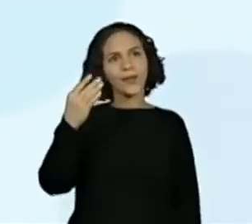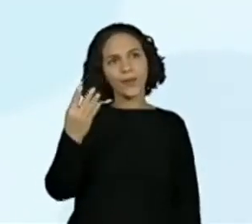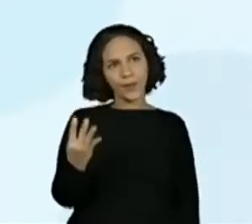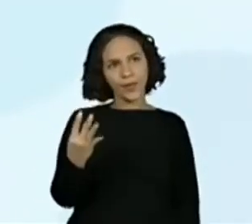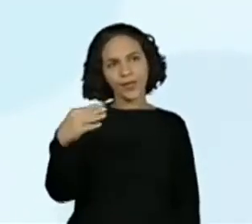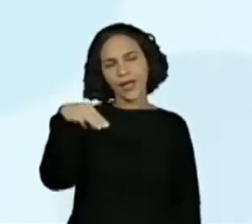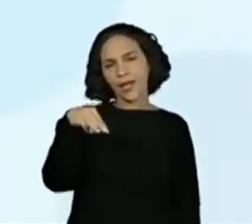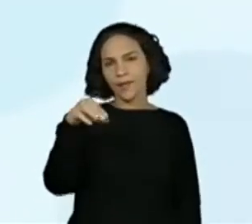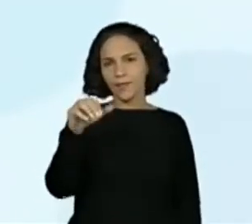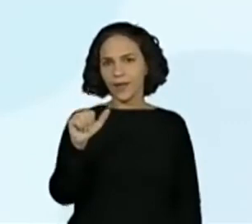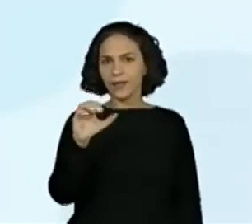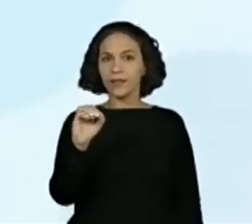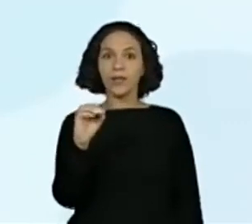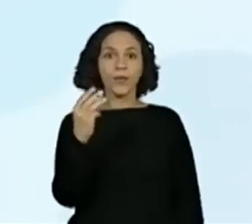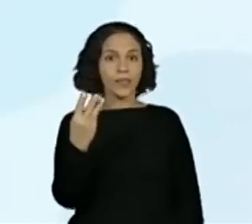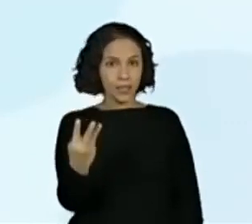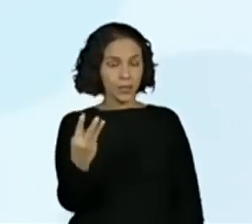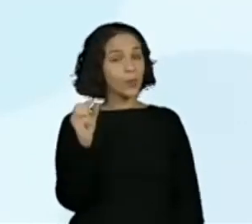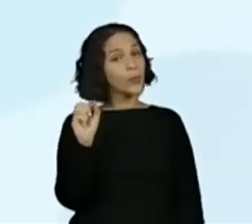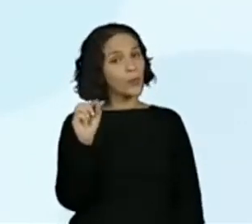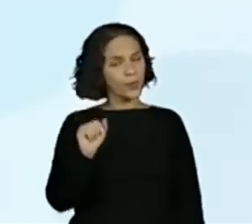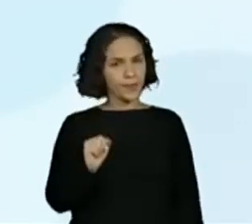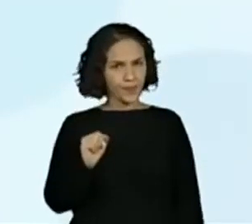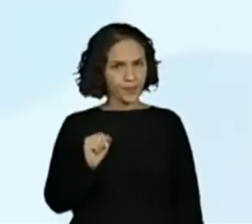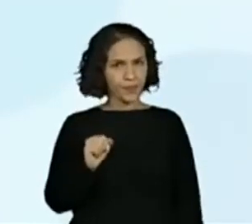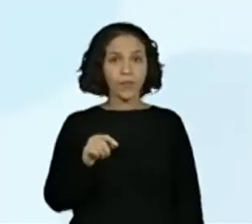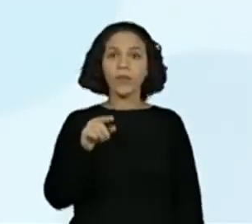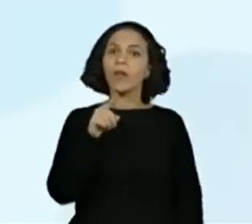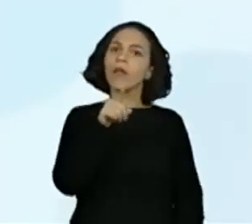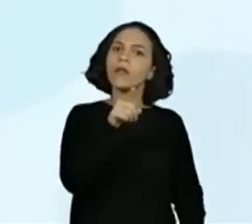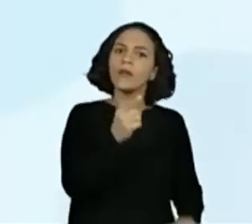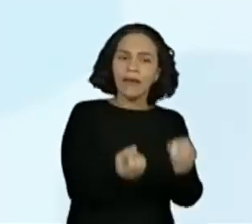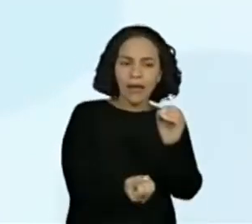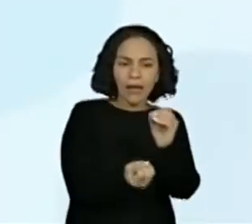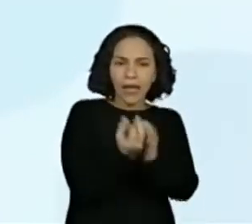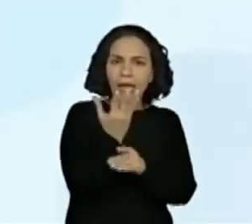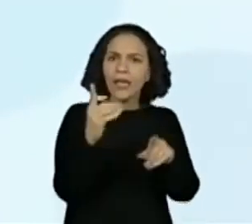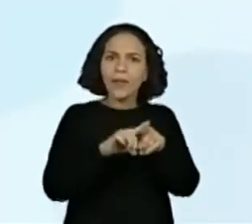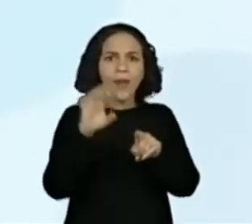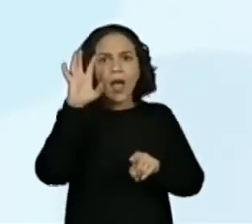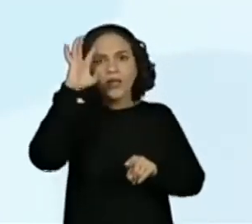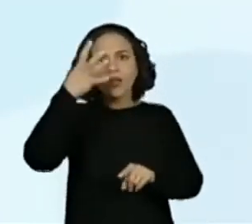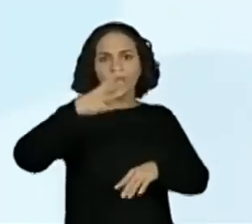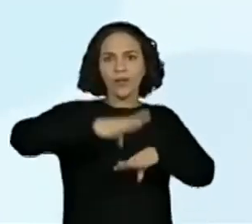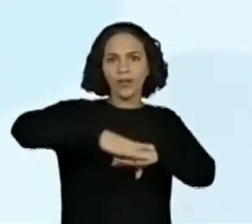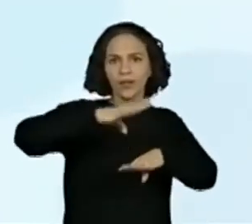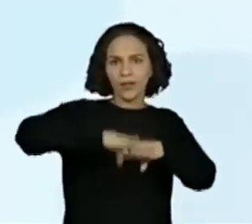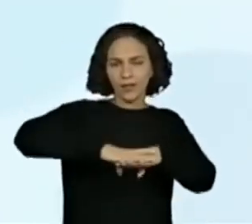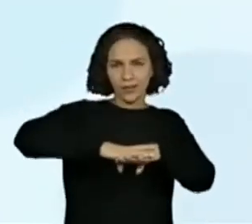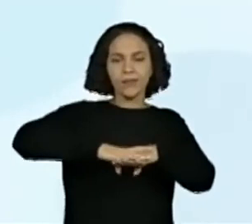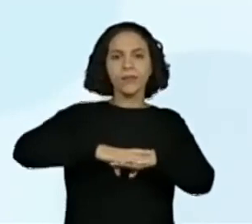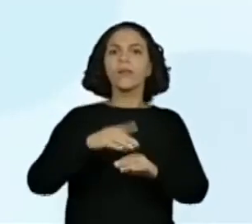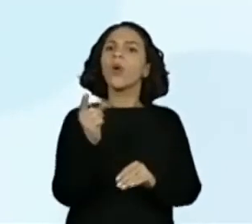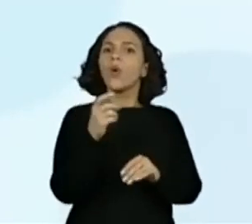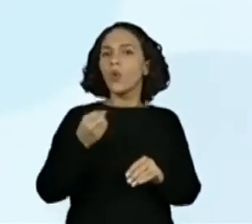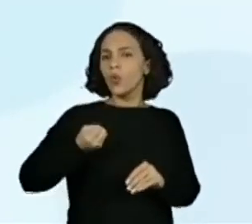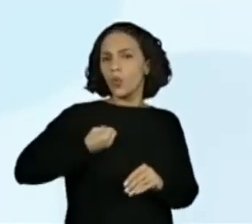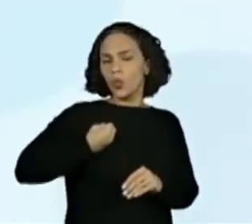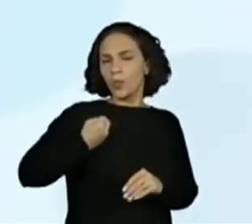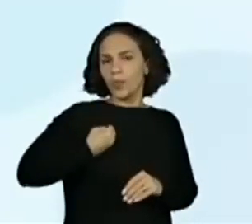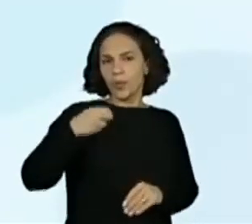EF04MA03. Resolver e elaborar situações, problemas com números naturais,